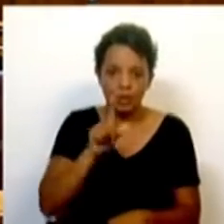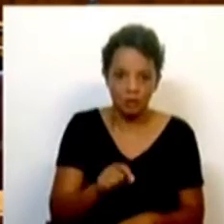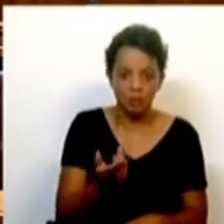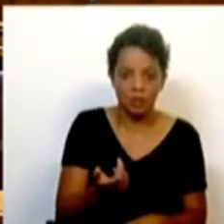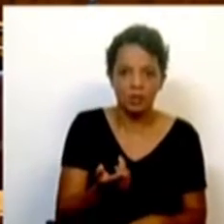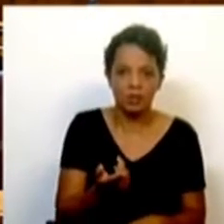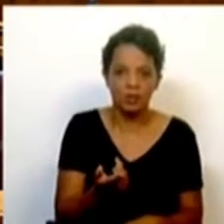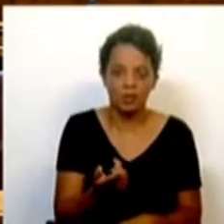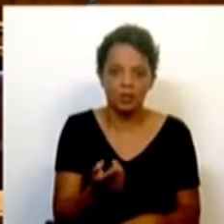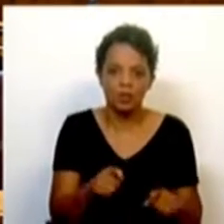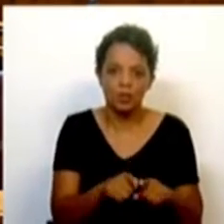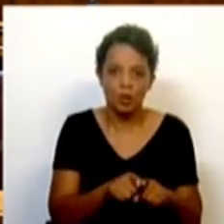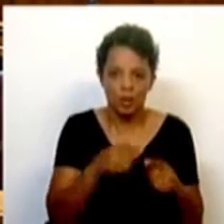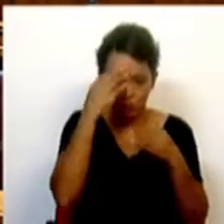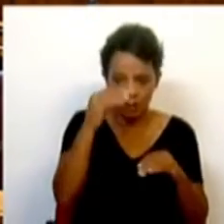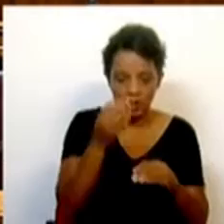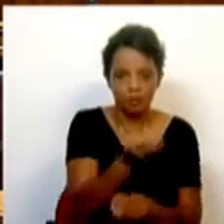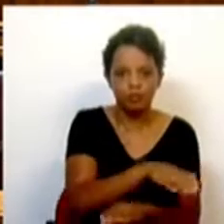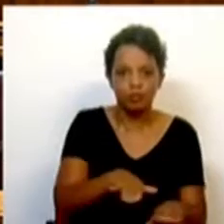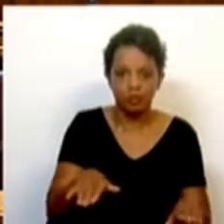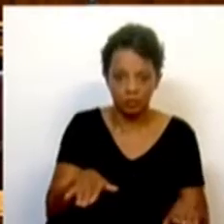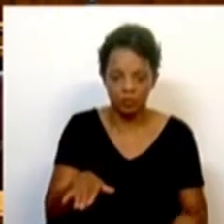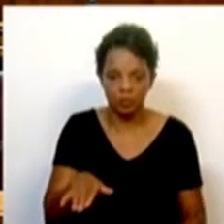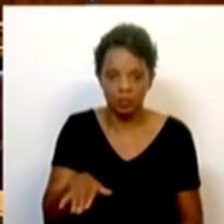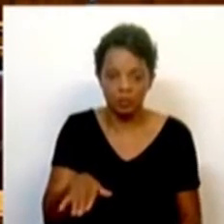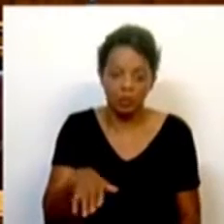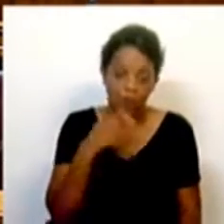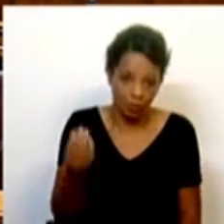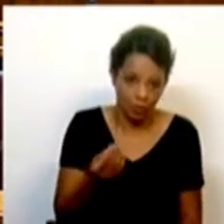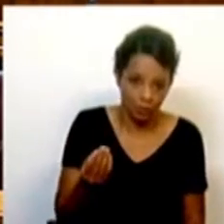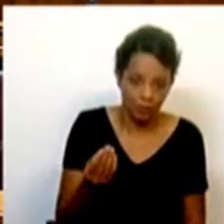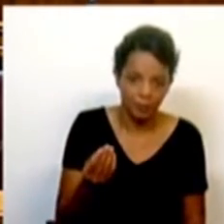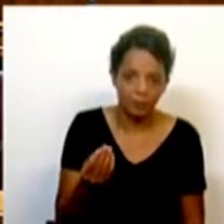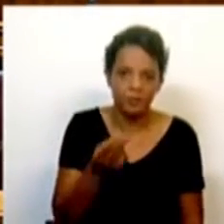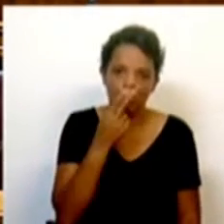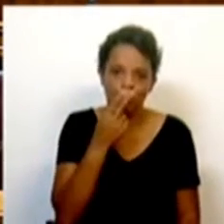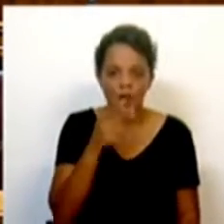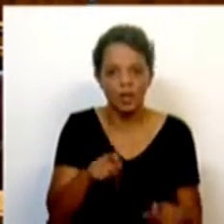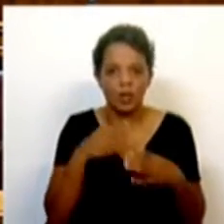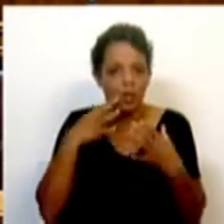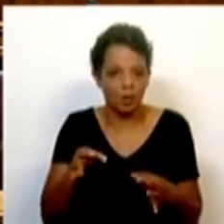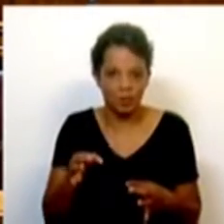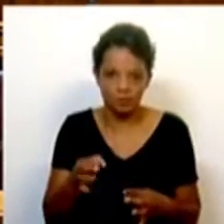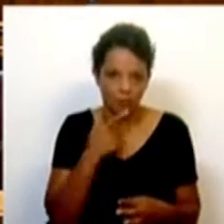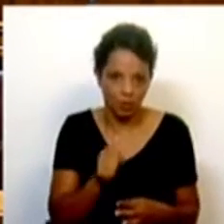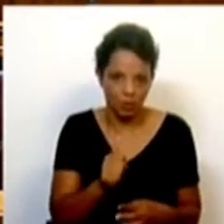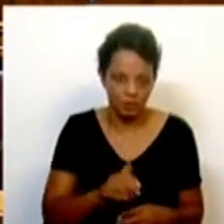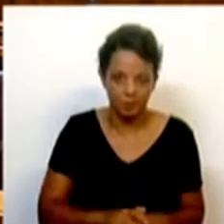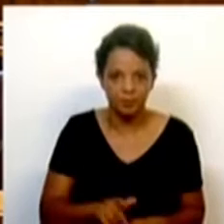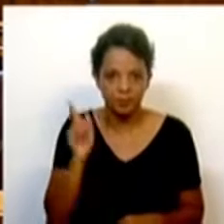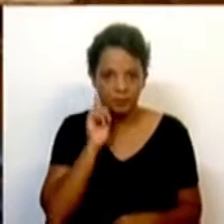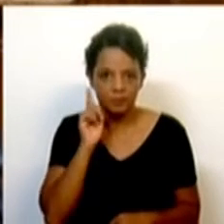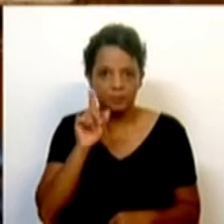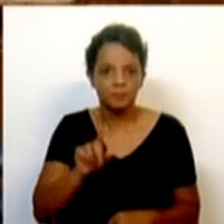desnormalizar e de não ensinar às nossas crianças, aos nossos jovens, que fumar é um ato normal. E, portanto, isso também é